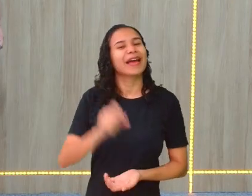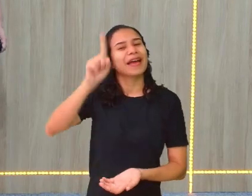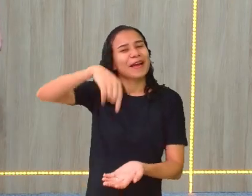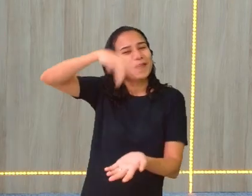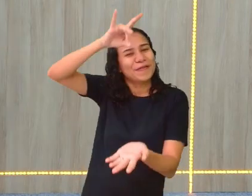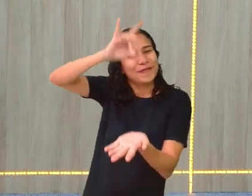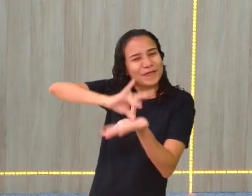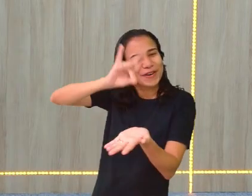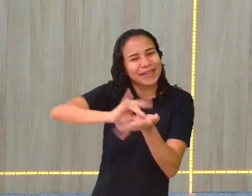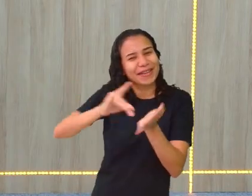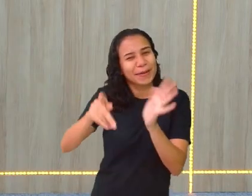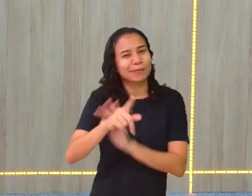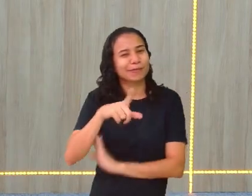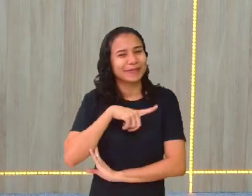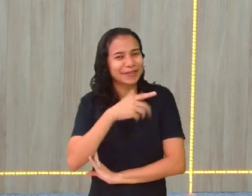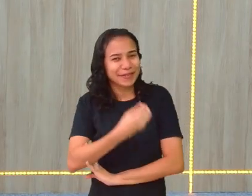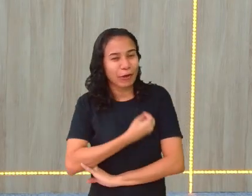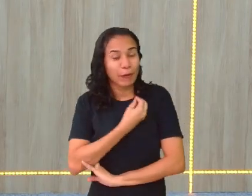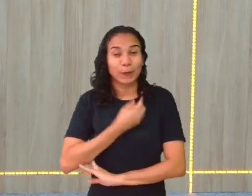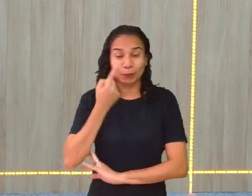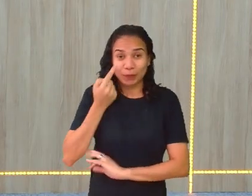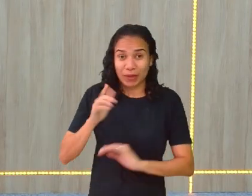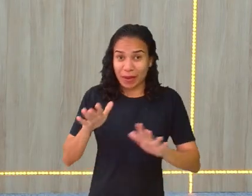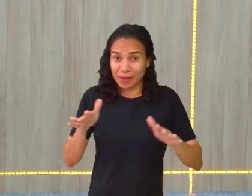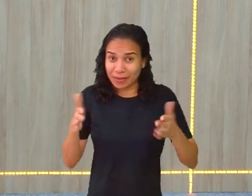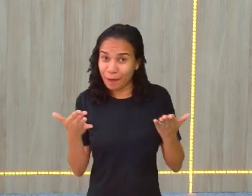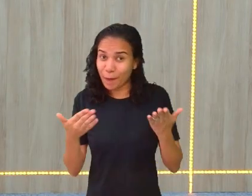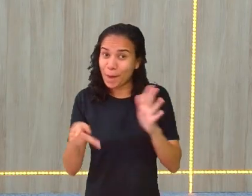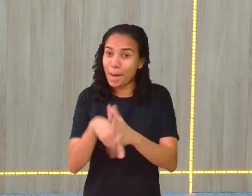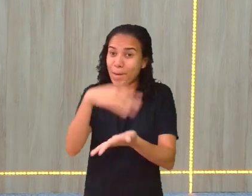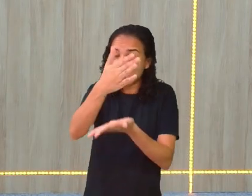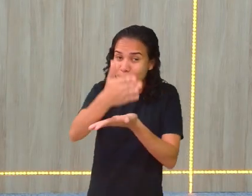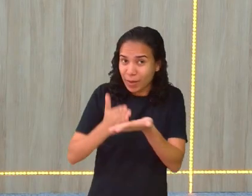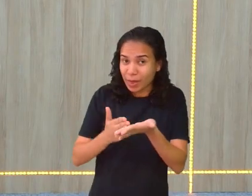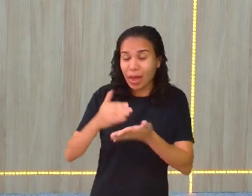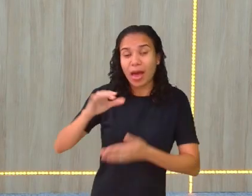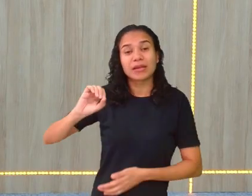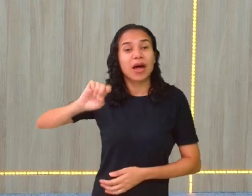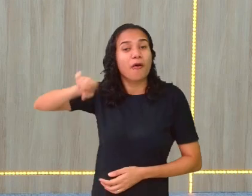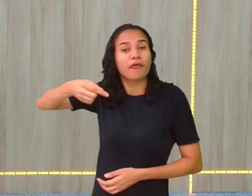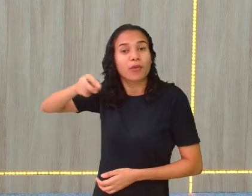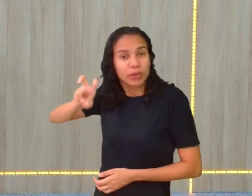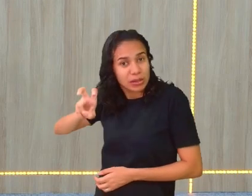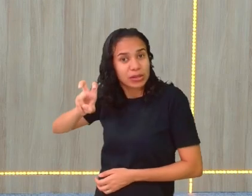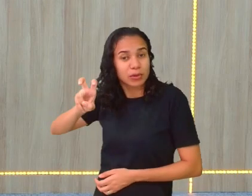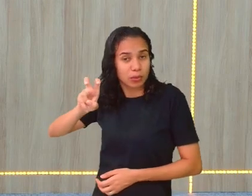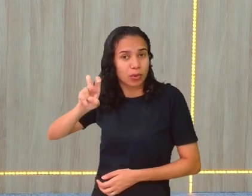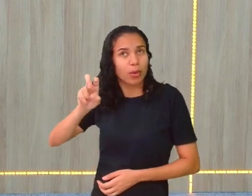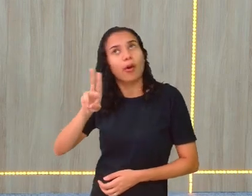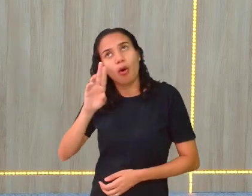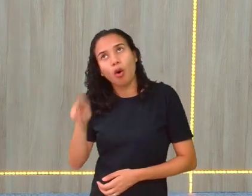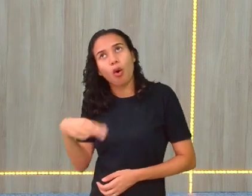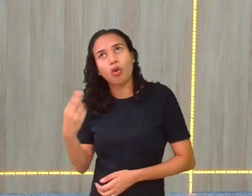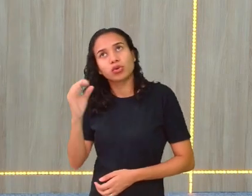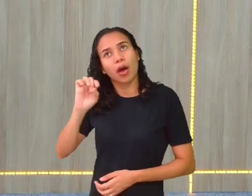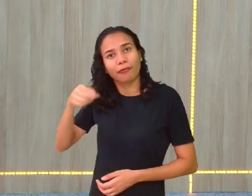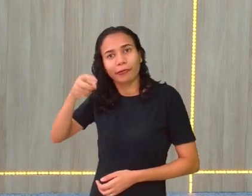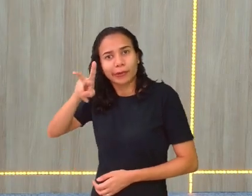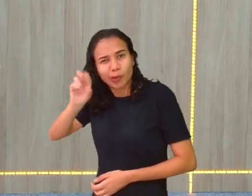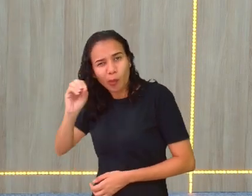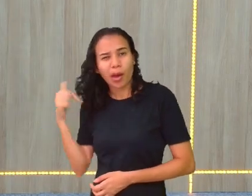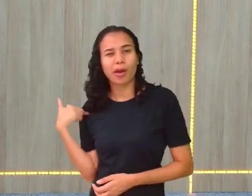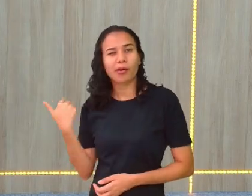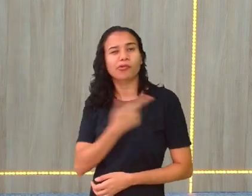Exatamente isso. Olha, então, a metade é 0,5 ou 0,50. A gente já viu